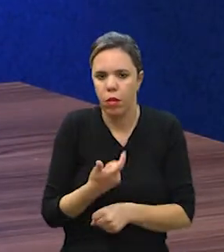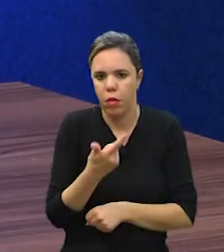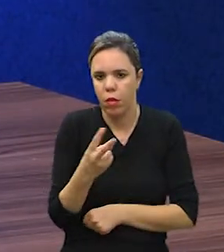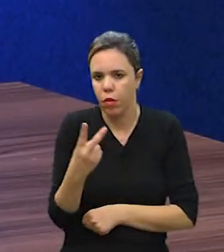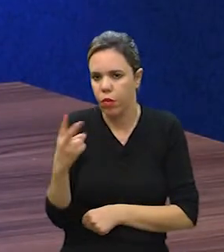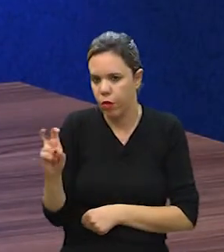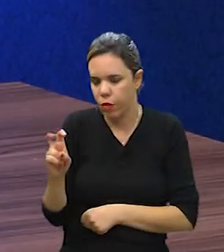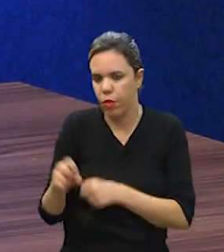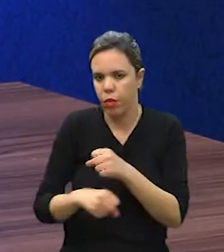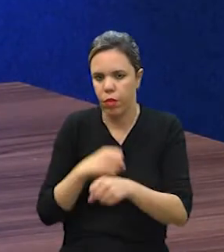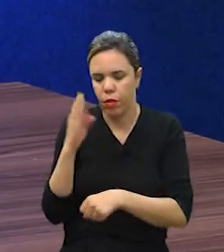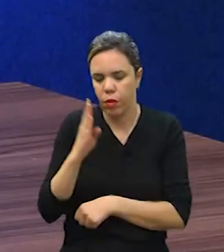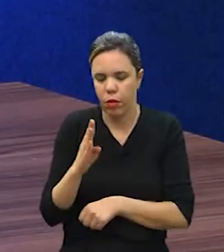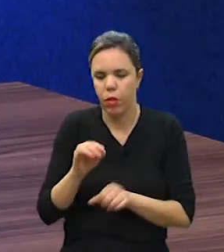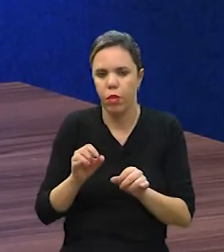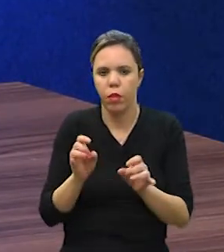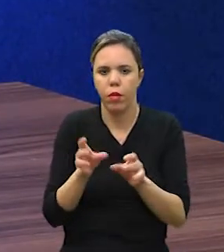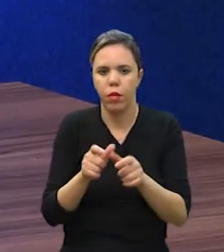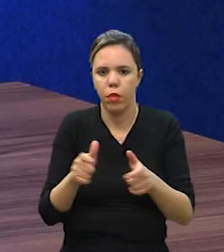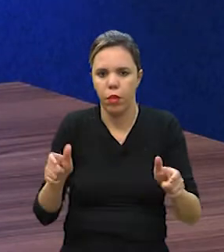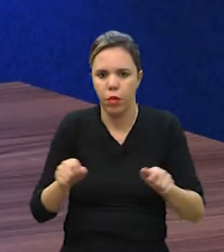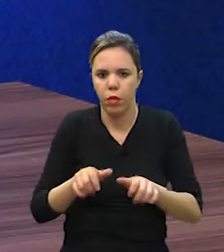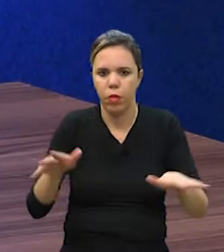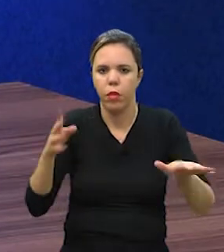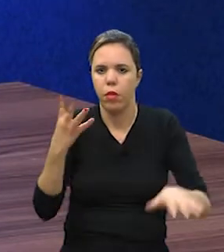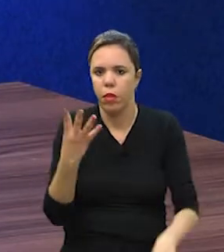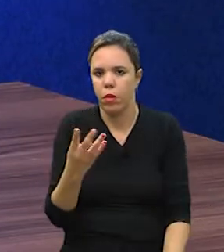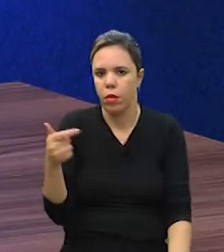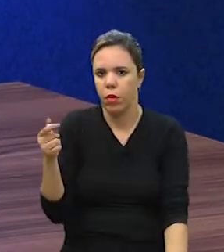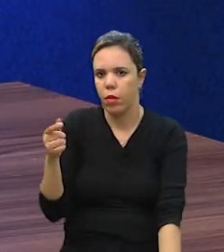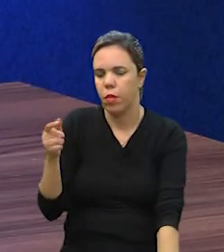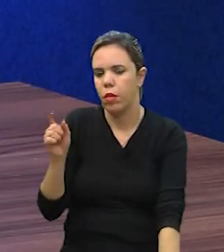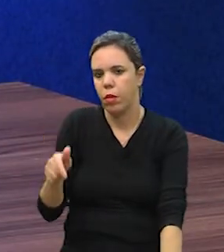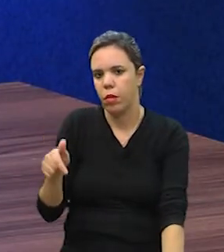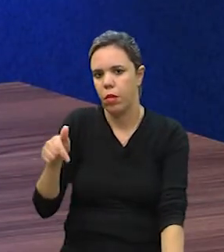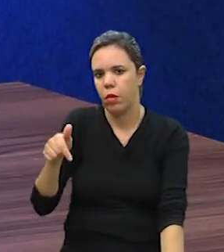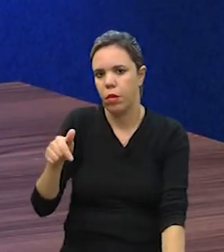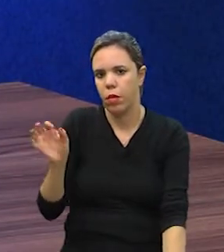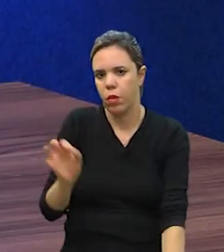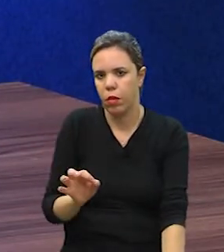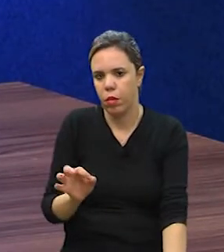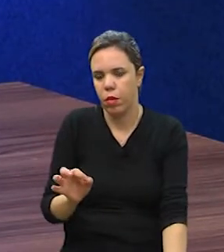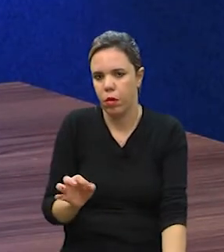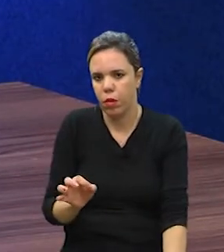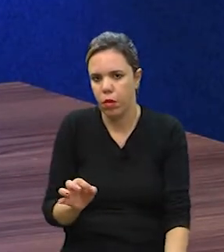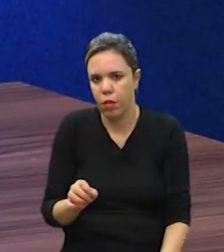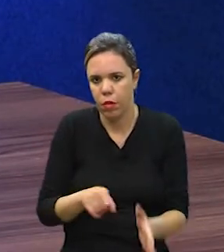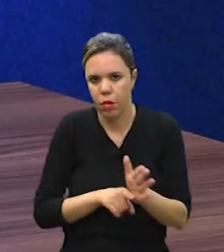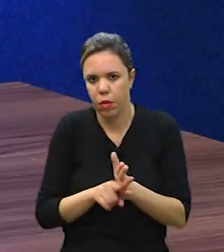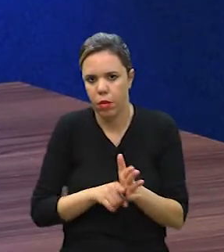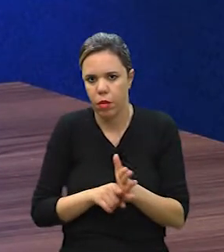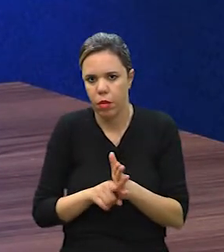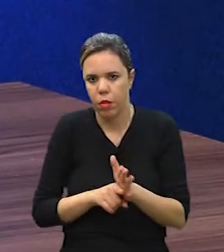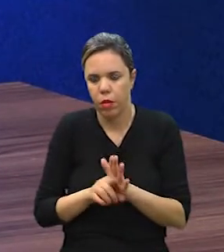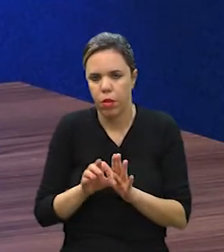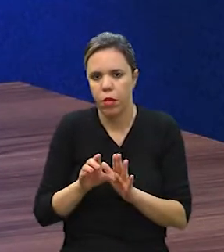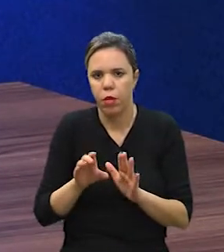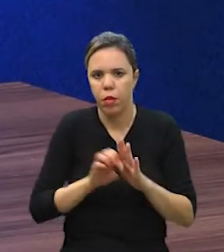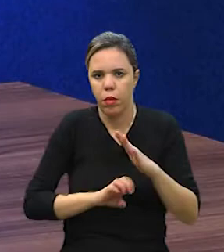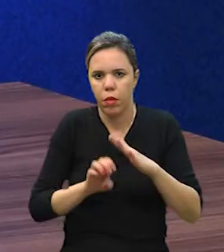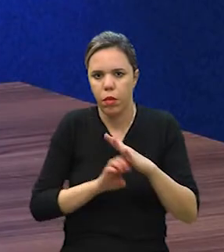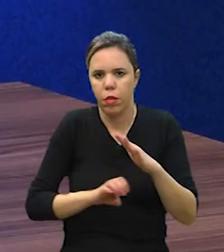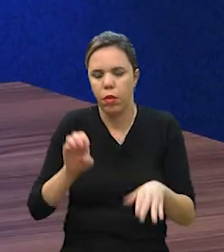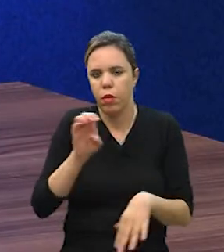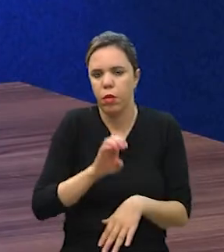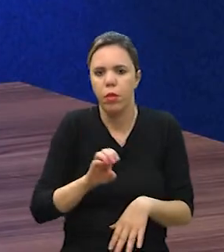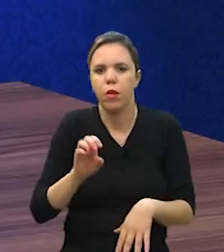2025, o mercado brasileiro pode expandir em 42,7%, ainda de acordo também com a consultoria